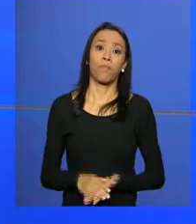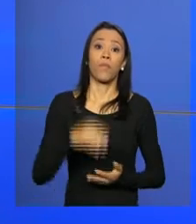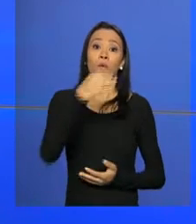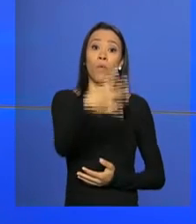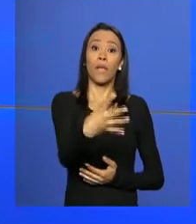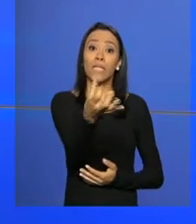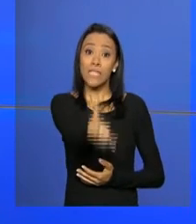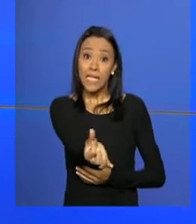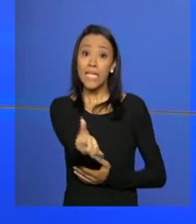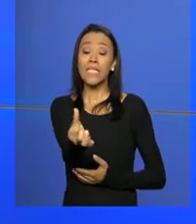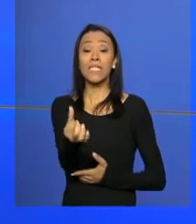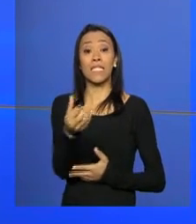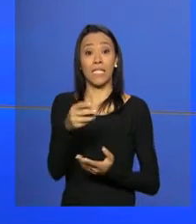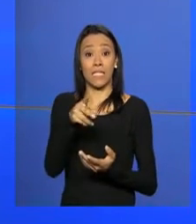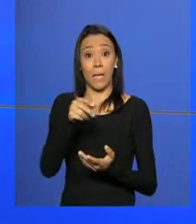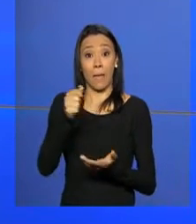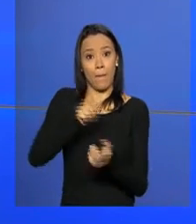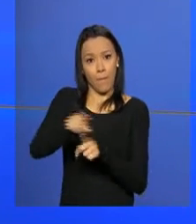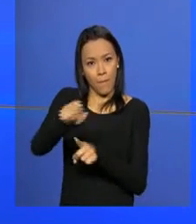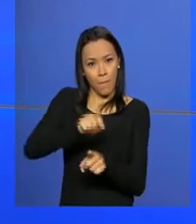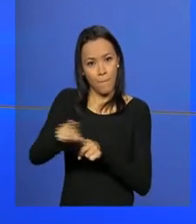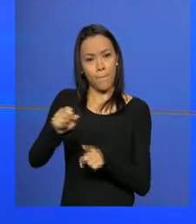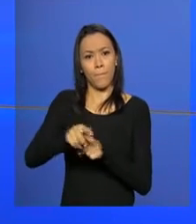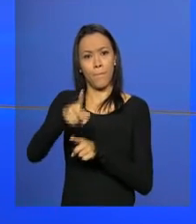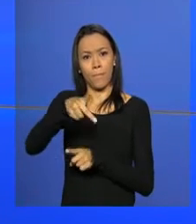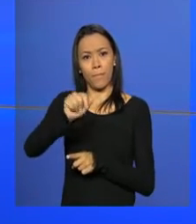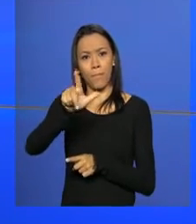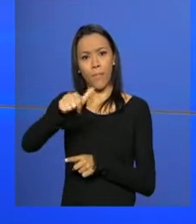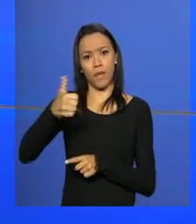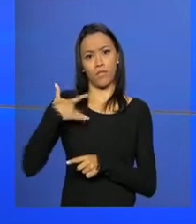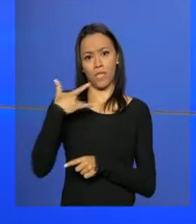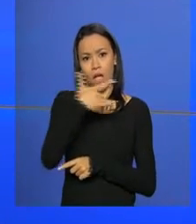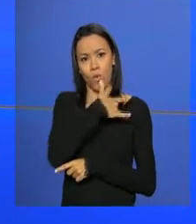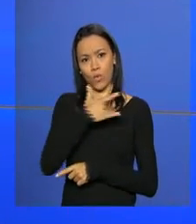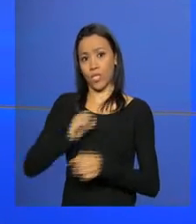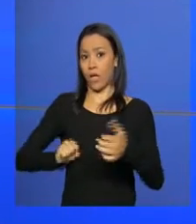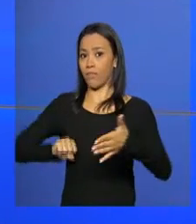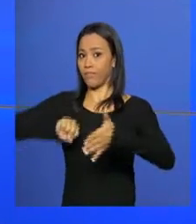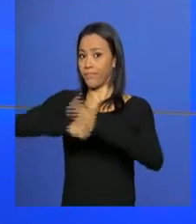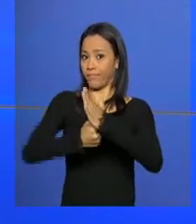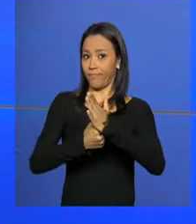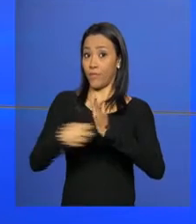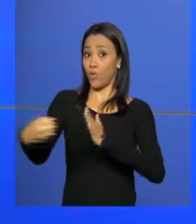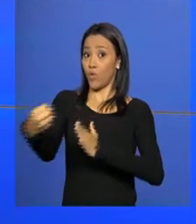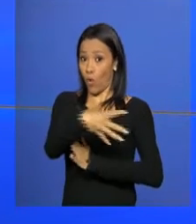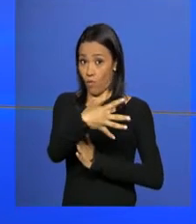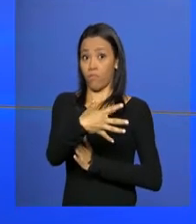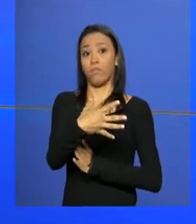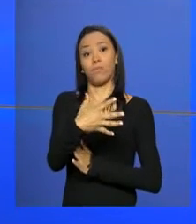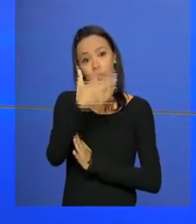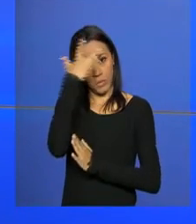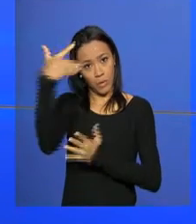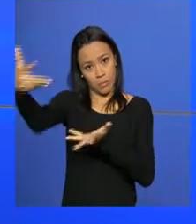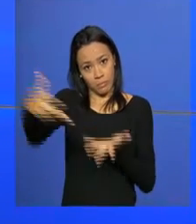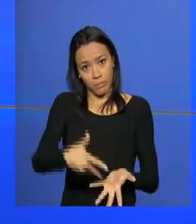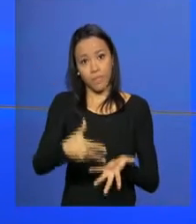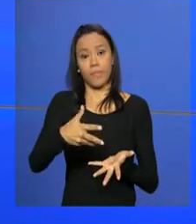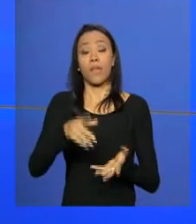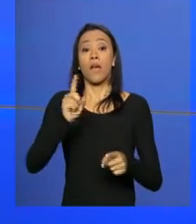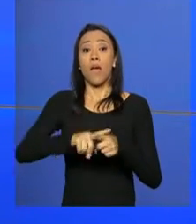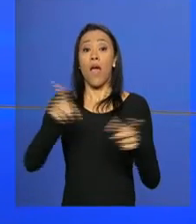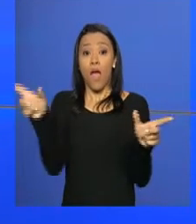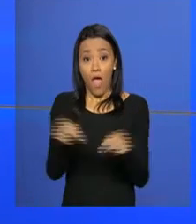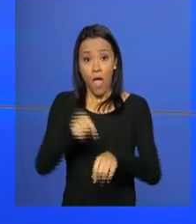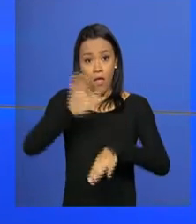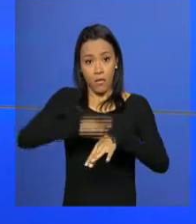planos de saúde de 8 operadoras estão temporariamente impedidos de receber novos clientes. A determinação da Agência Nacional